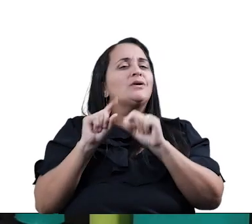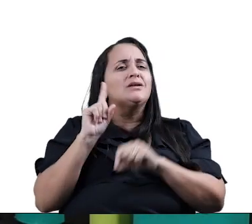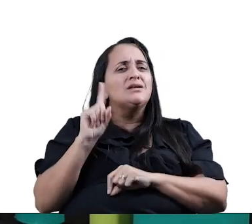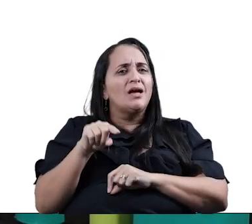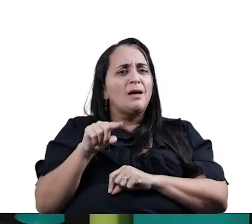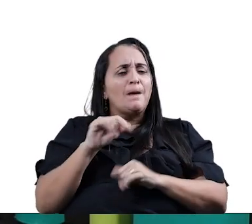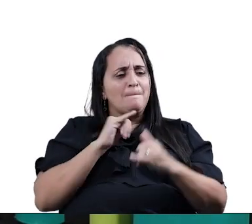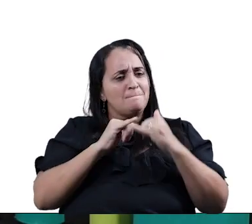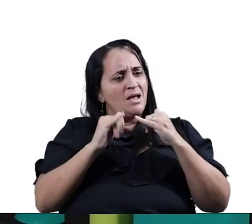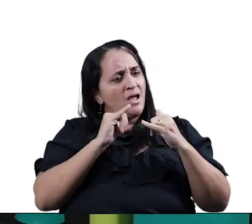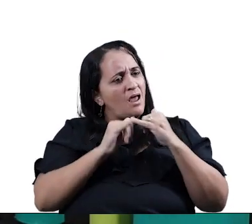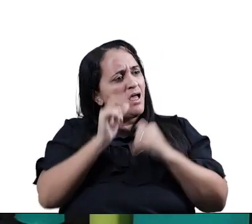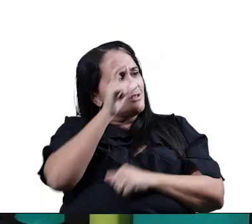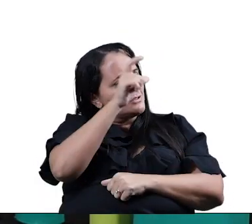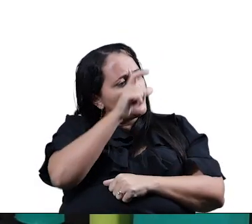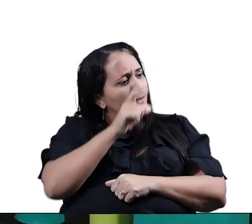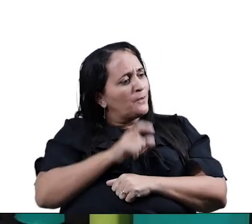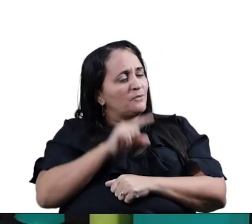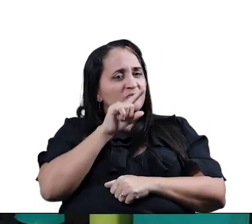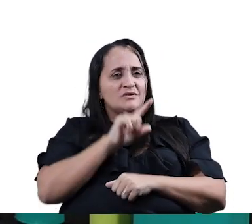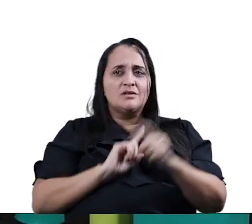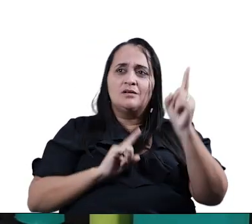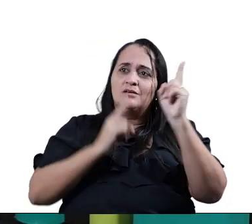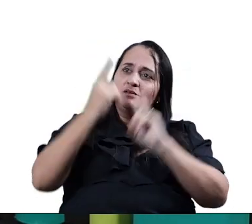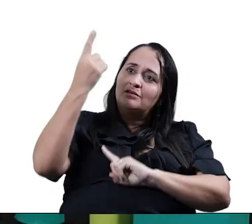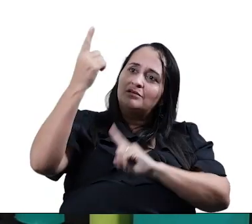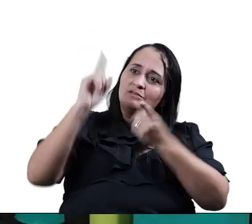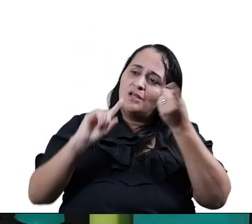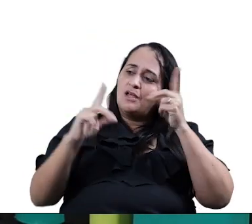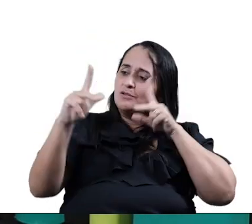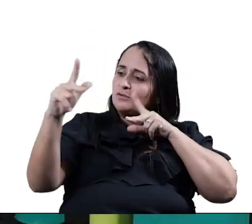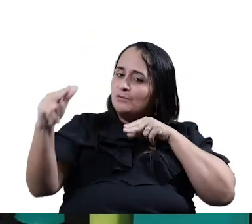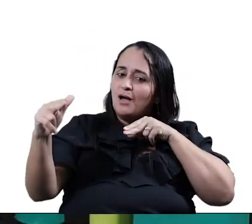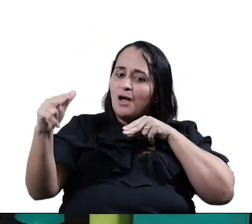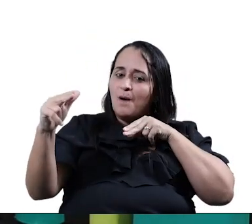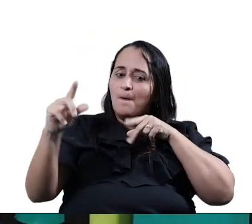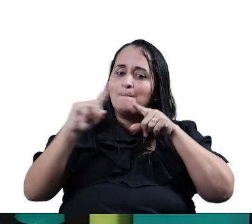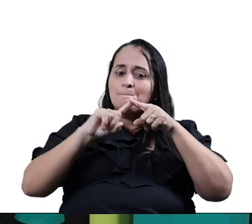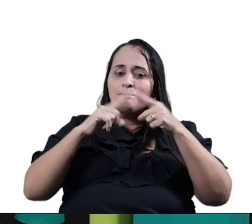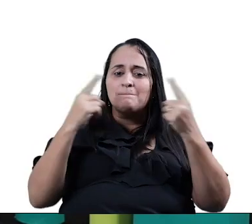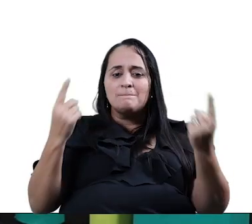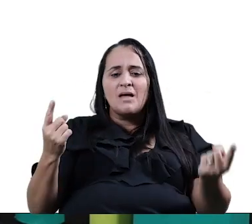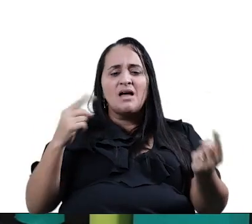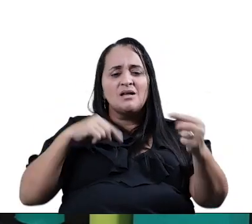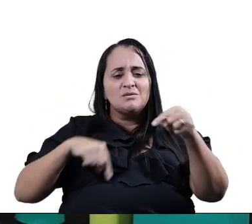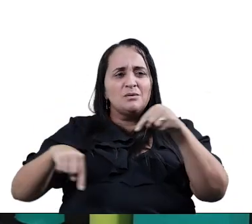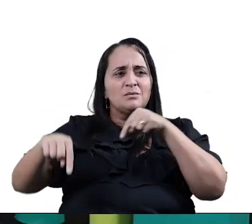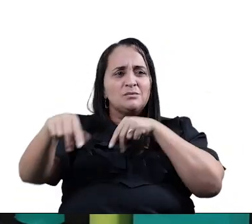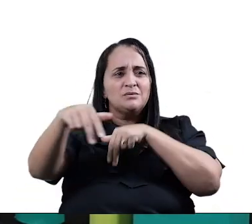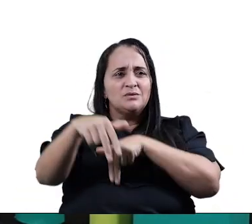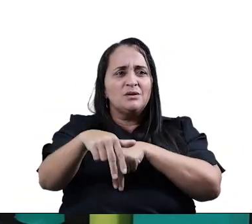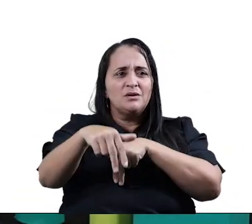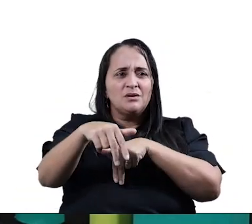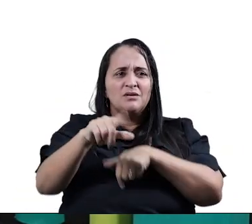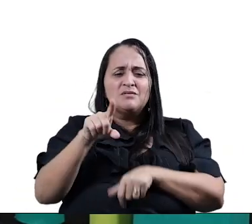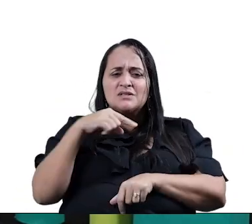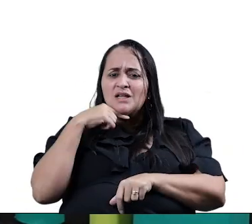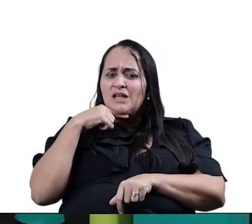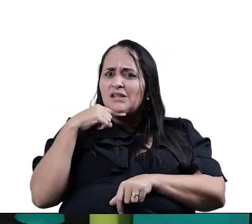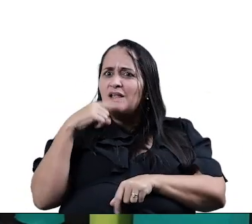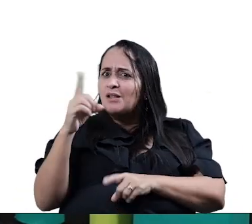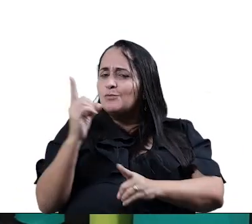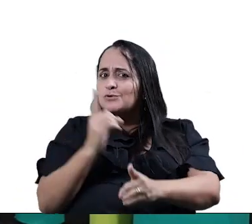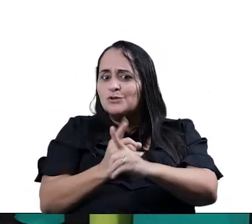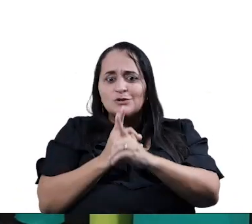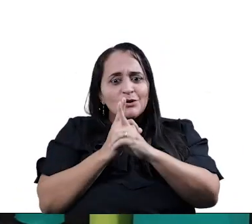Se parece com você Tem até um gesto igual Mas é bidimensional Se você ainda não descobriu Eu